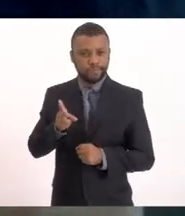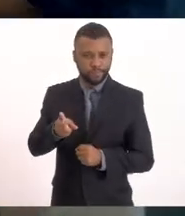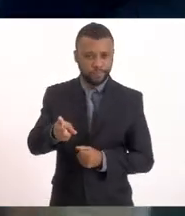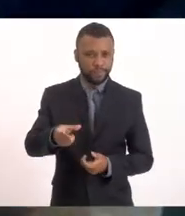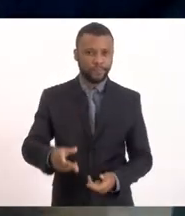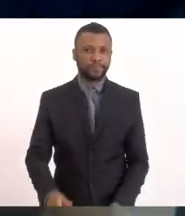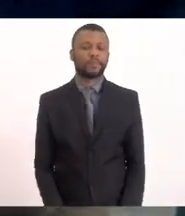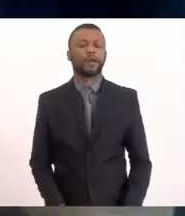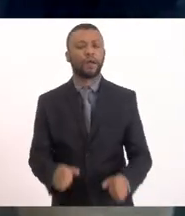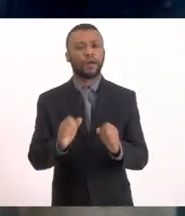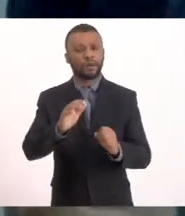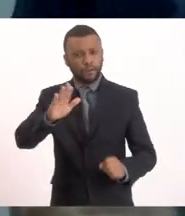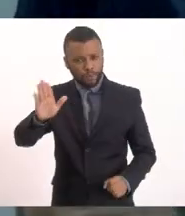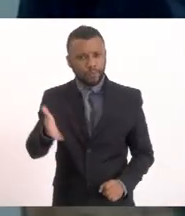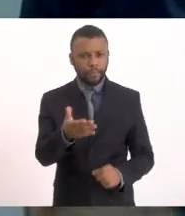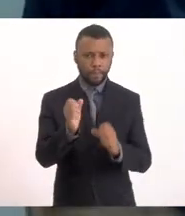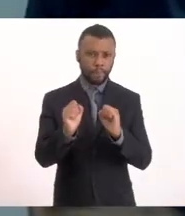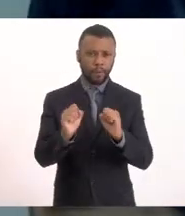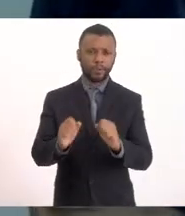Pode passar o slide